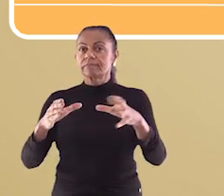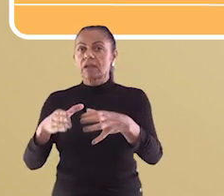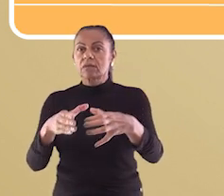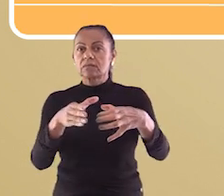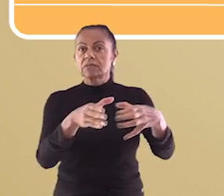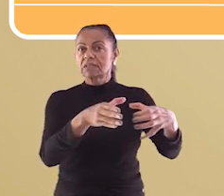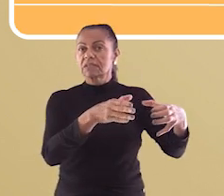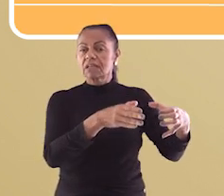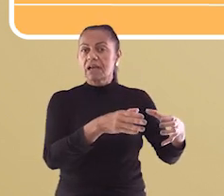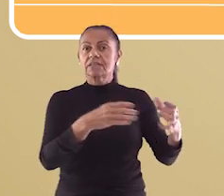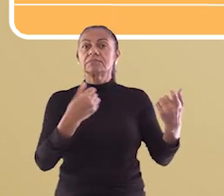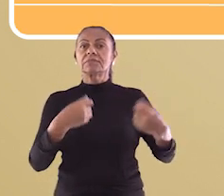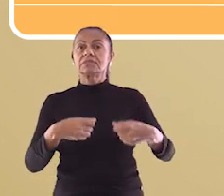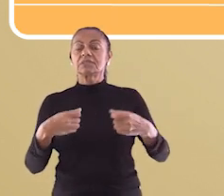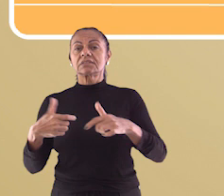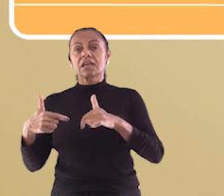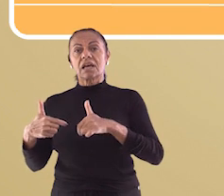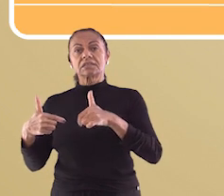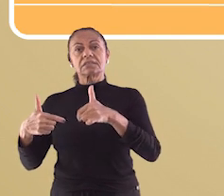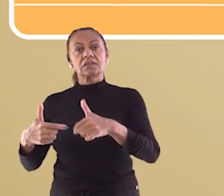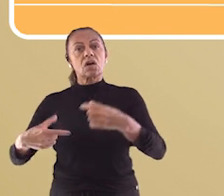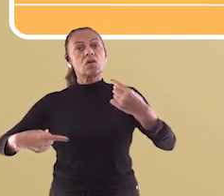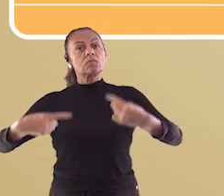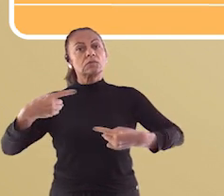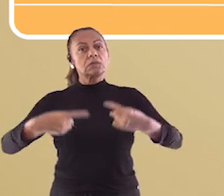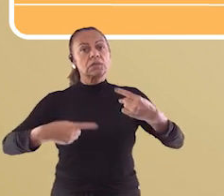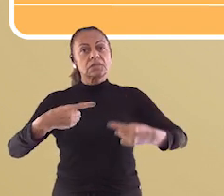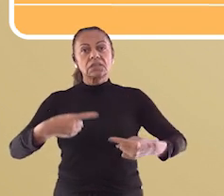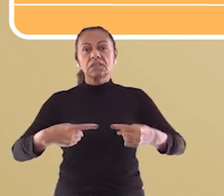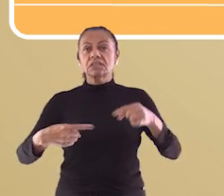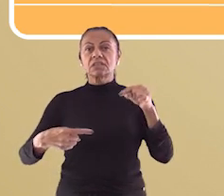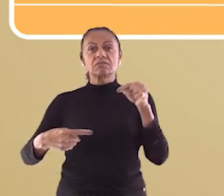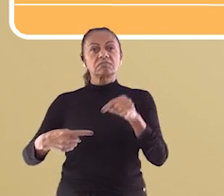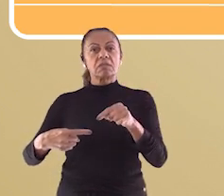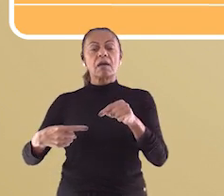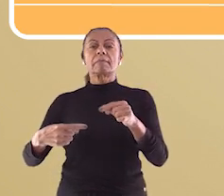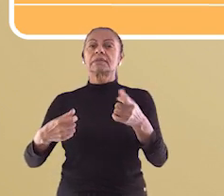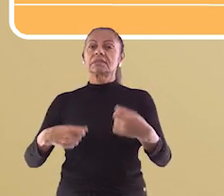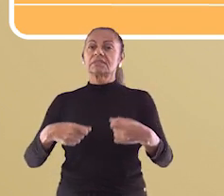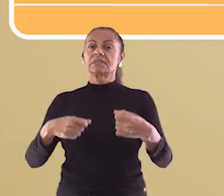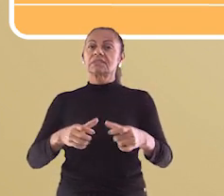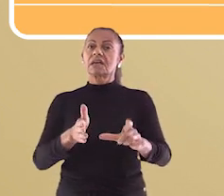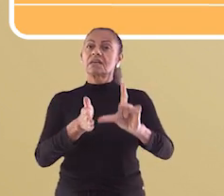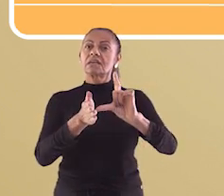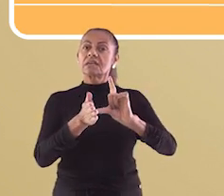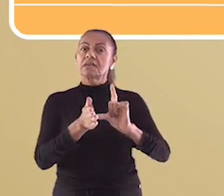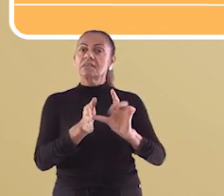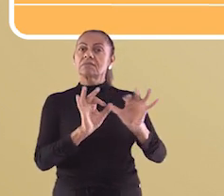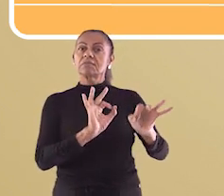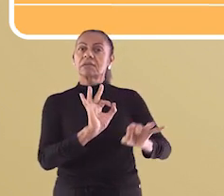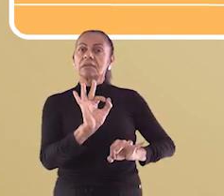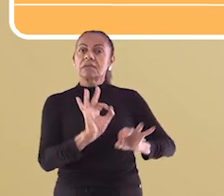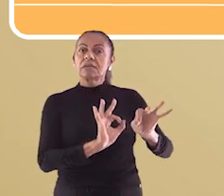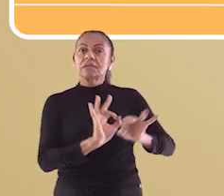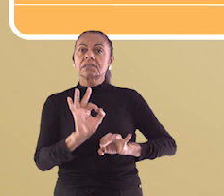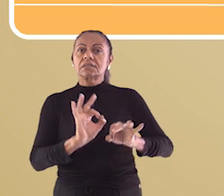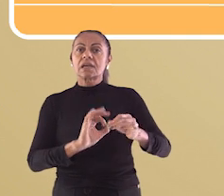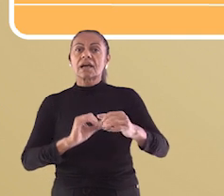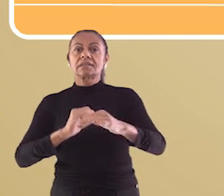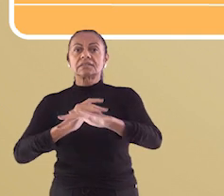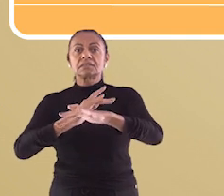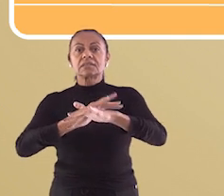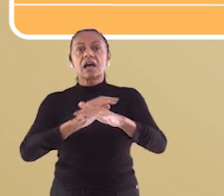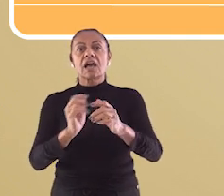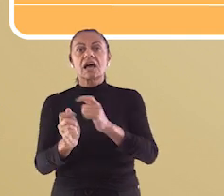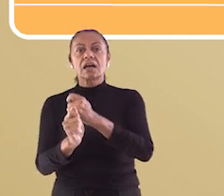necessitando muitas vezes de ações públicas, pois é caracterizada pela falta de planejamento nas cidades